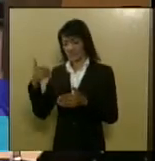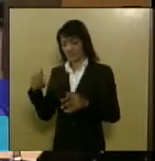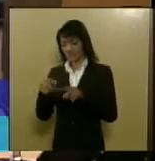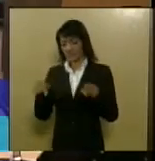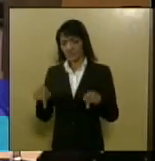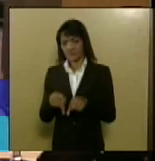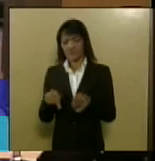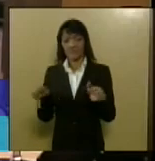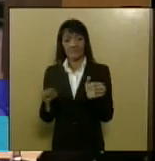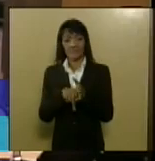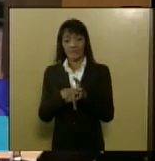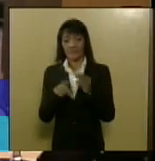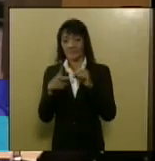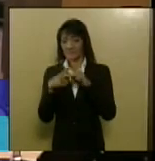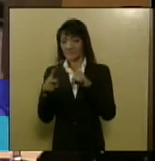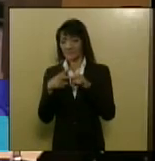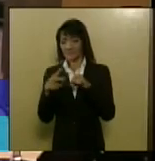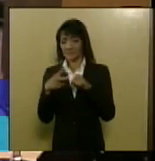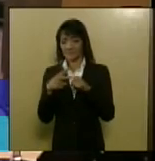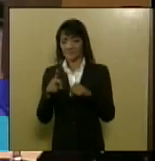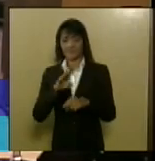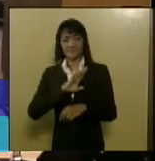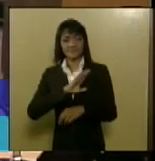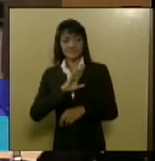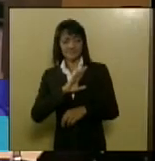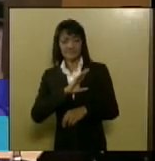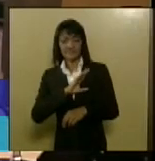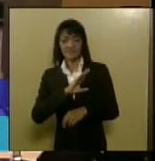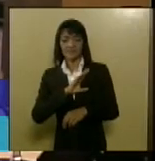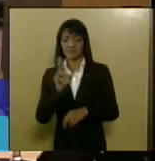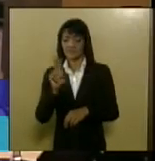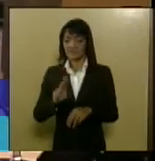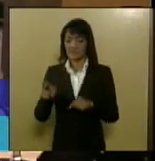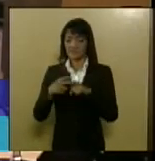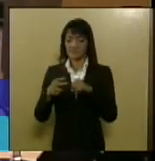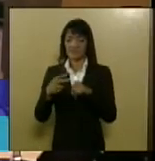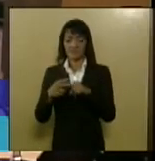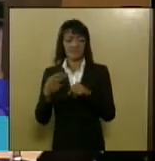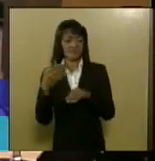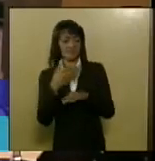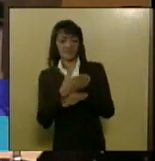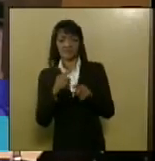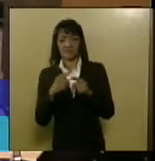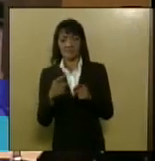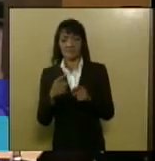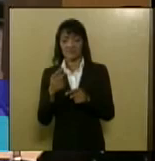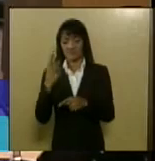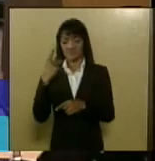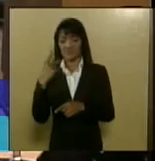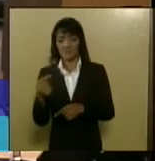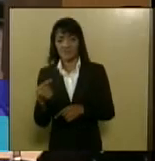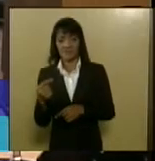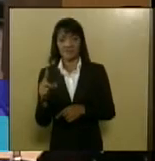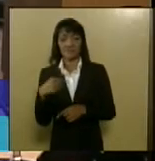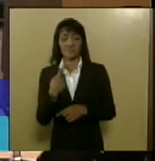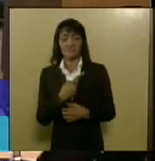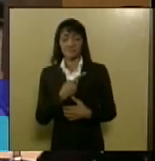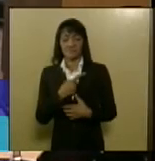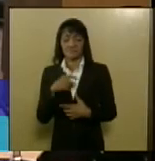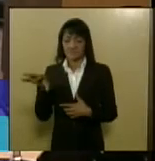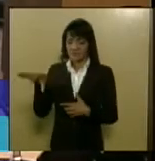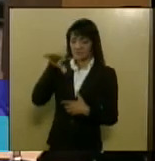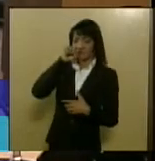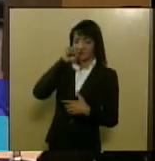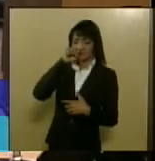era terrível os colegas que fumavam ficavam lá fumavam mas quando saíam a gente sentia